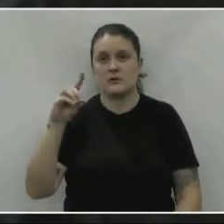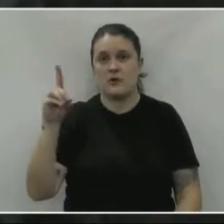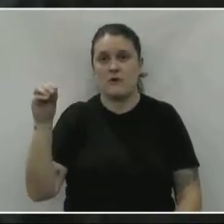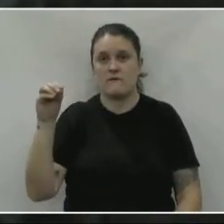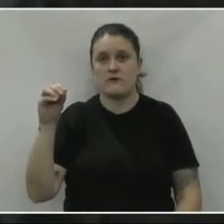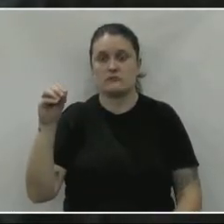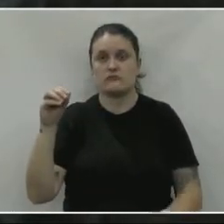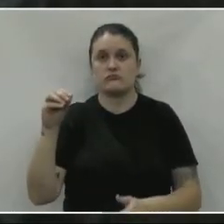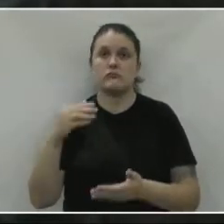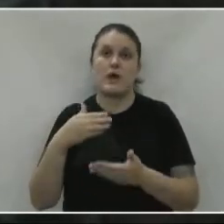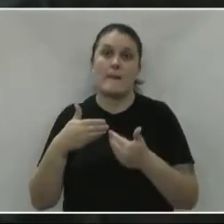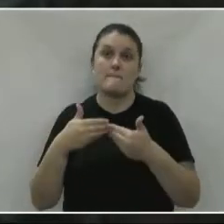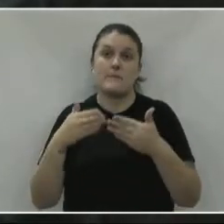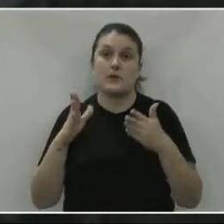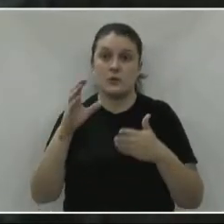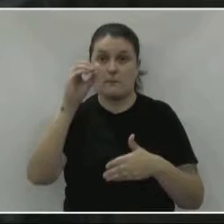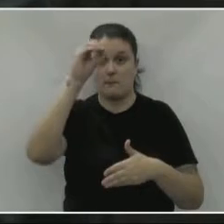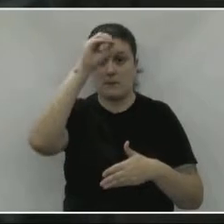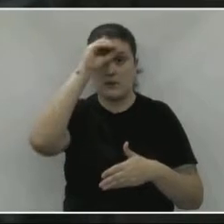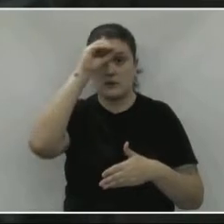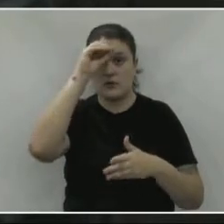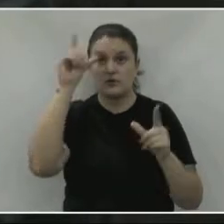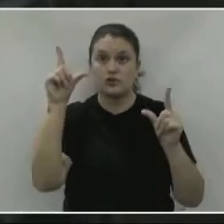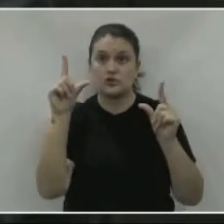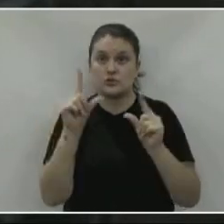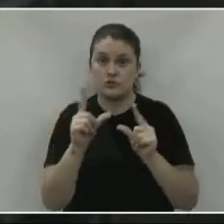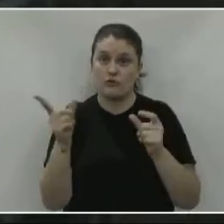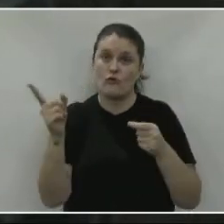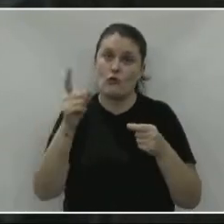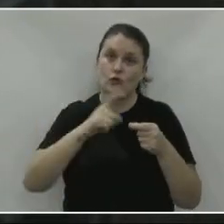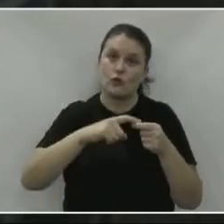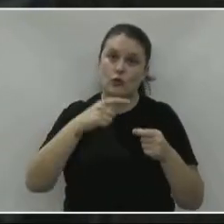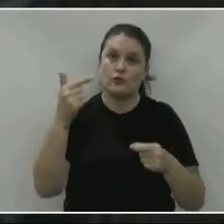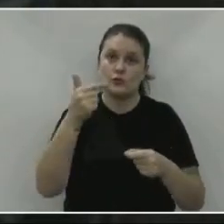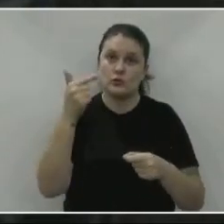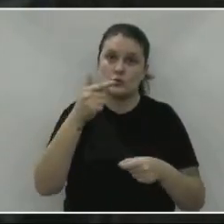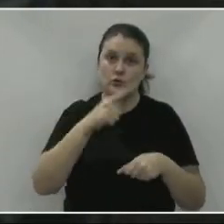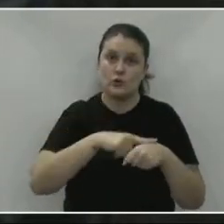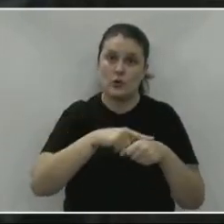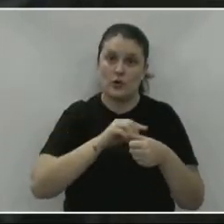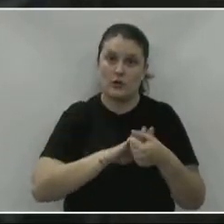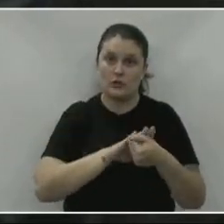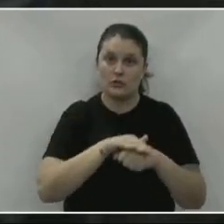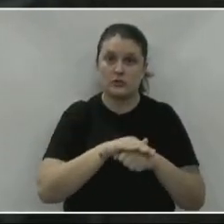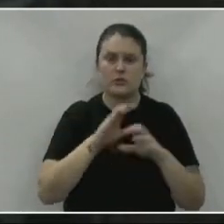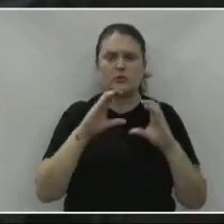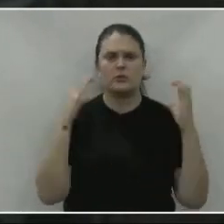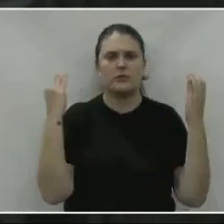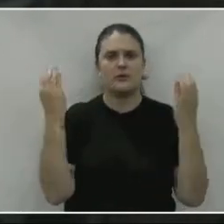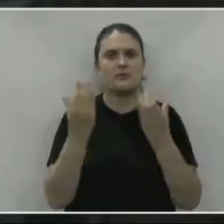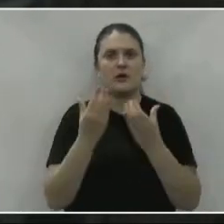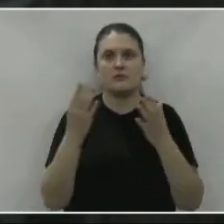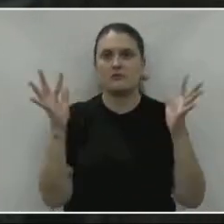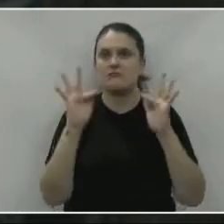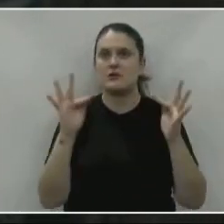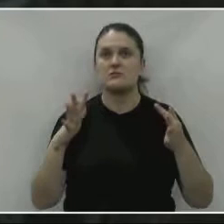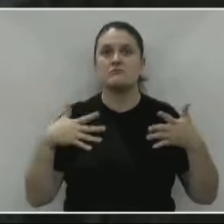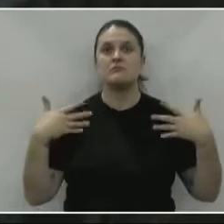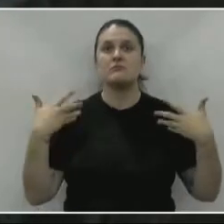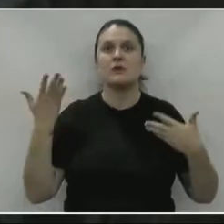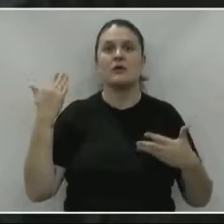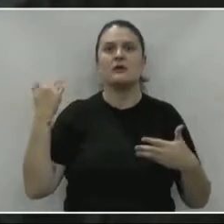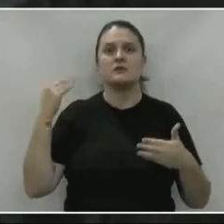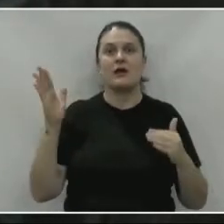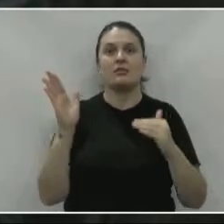meia-noite e agora foi reduzido até as 22 horas. Foi um ganho para a comunidade, não só para São Cristóvão, mas para